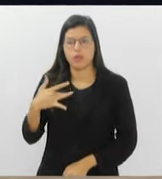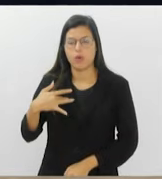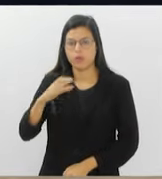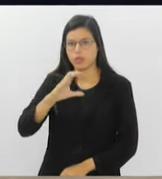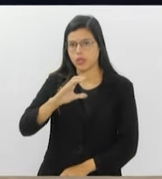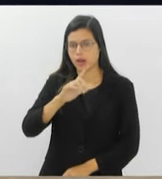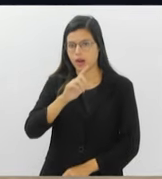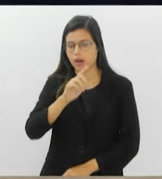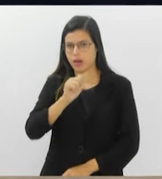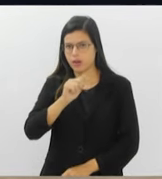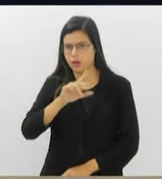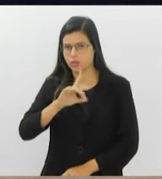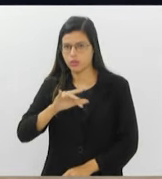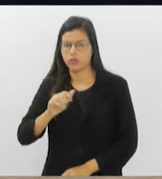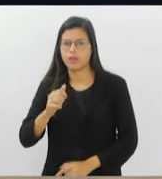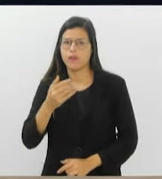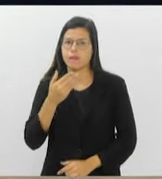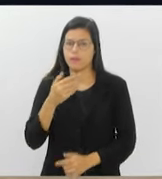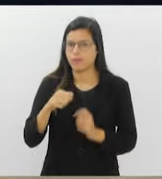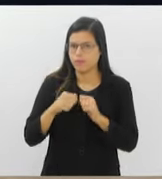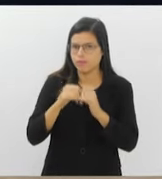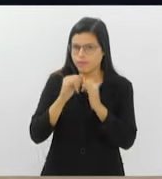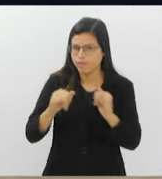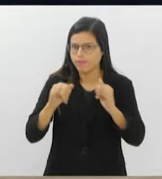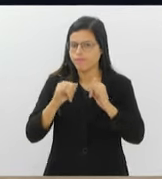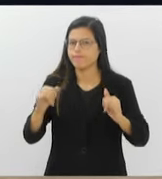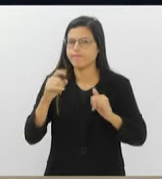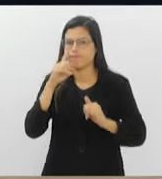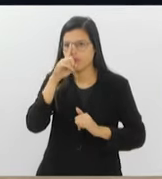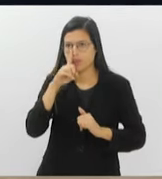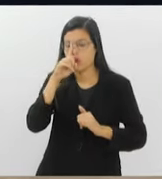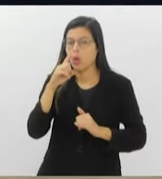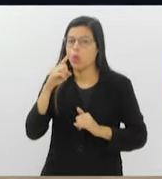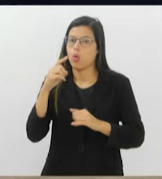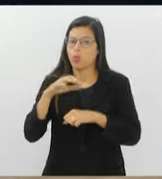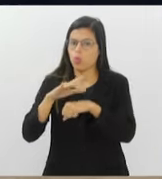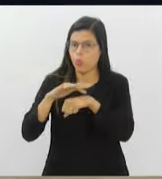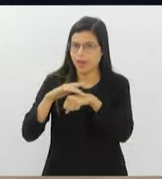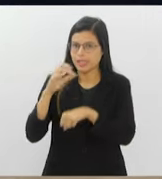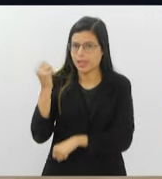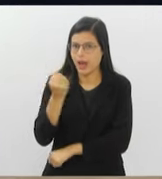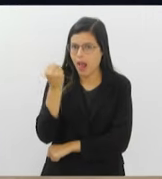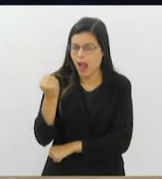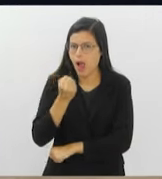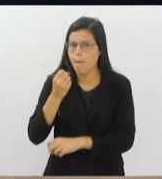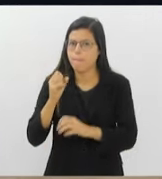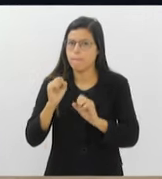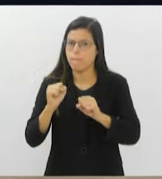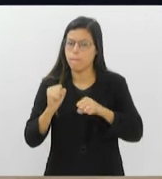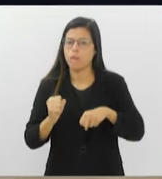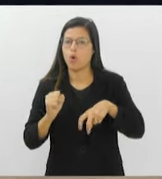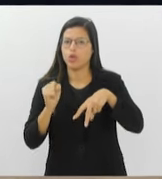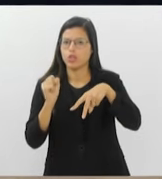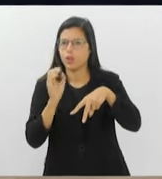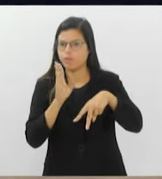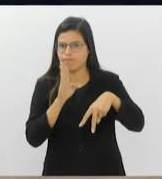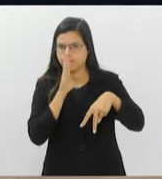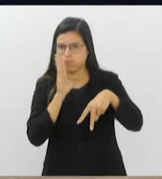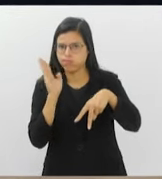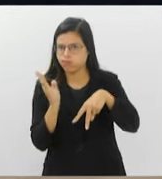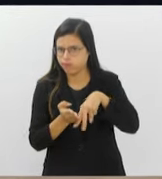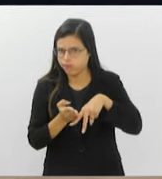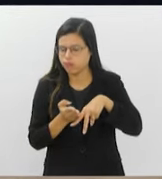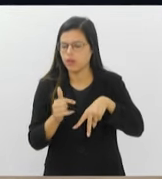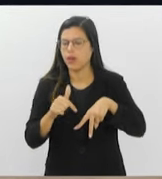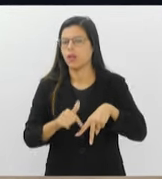faz um apelo devido ao risco. Uma doença grave, irreversível, que pode causar flacidez da musculatura, principalmente dos membros inferiores. E a